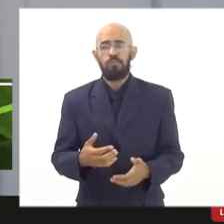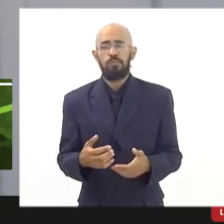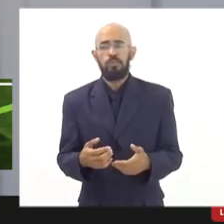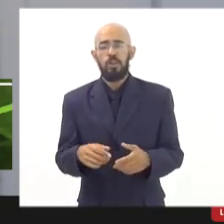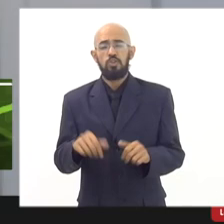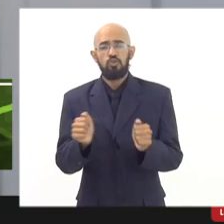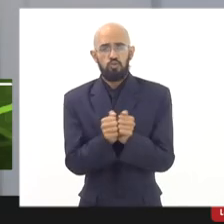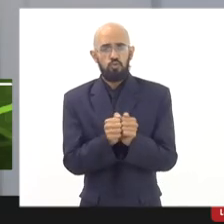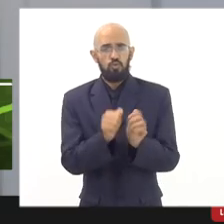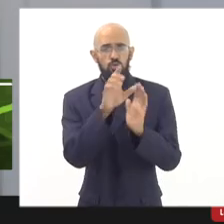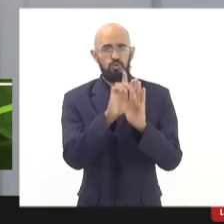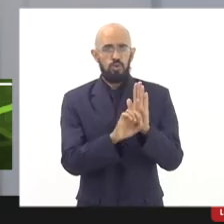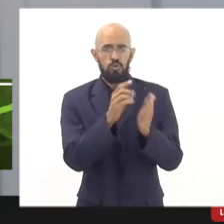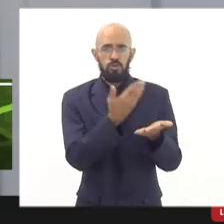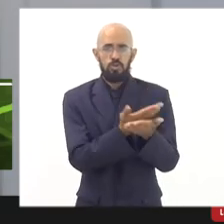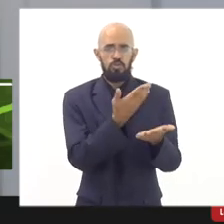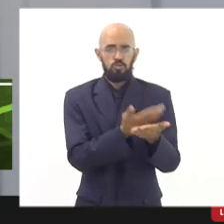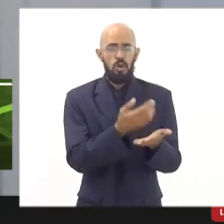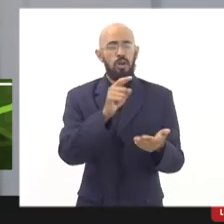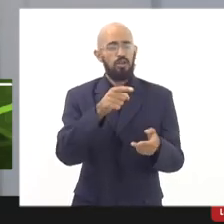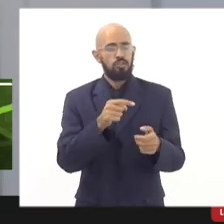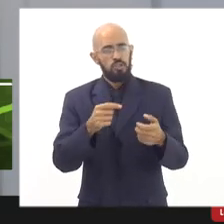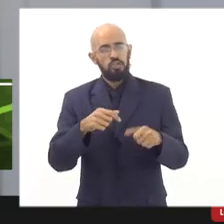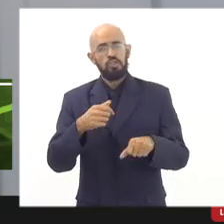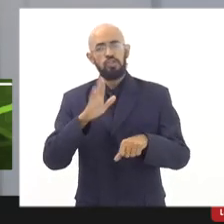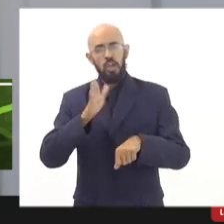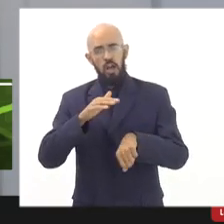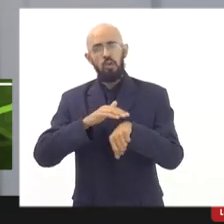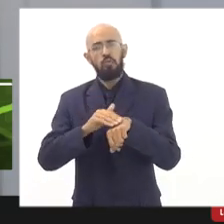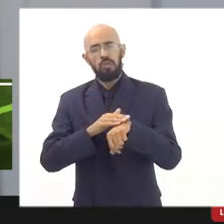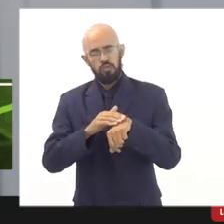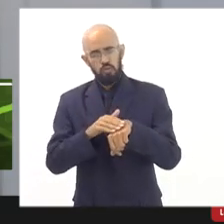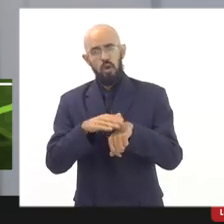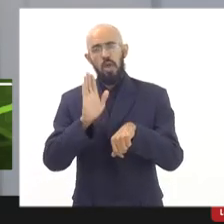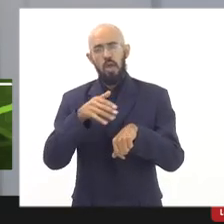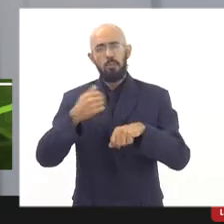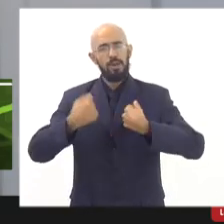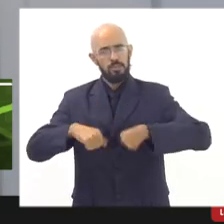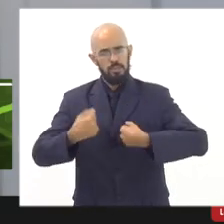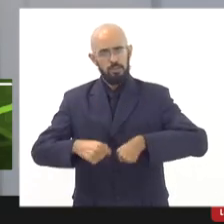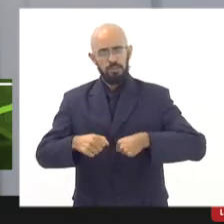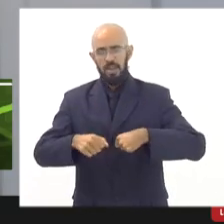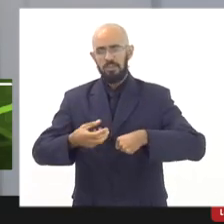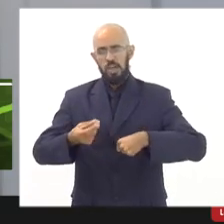escola, então, era um place que já vinha no mês de hoje, e aí,